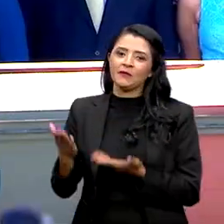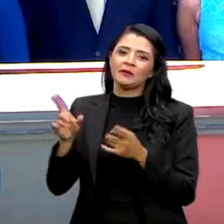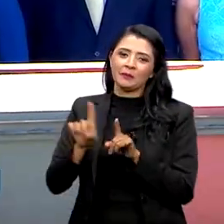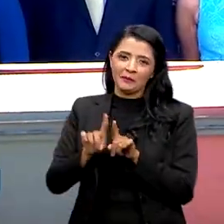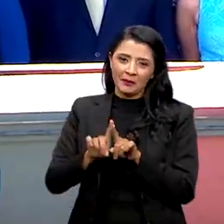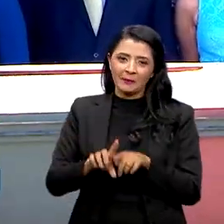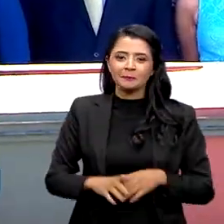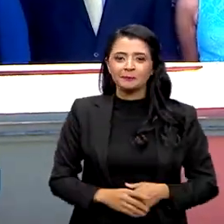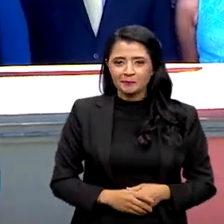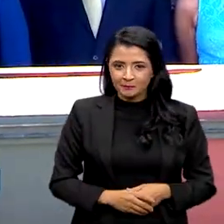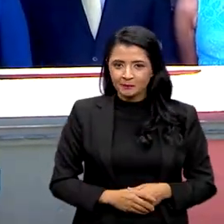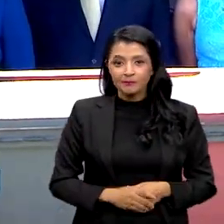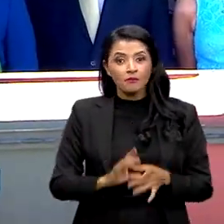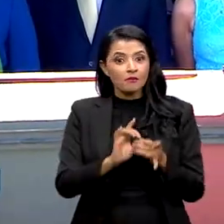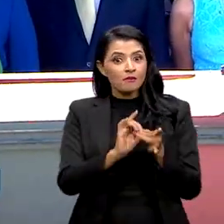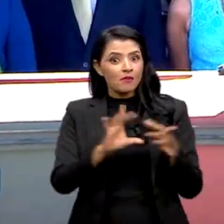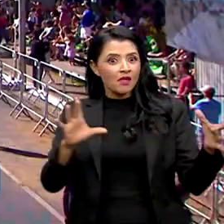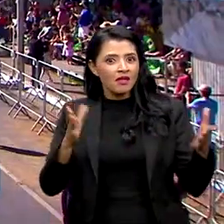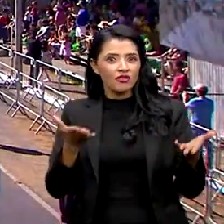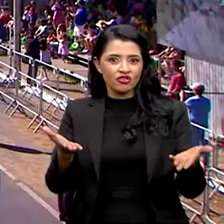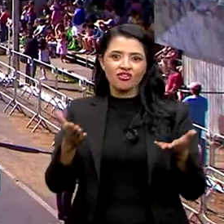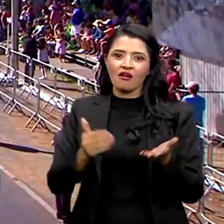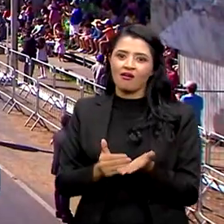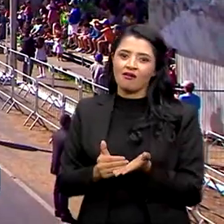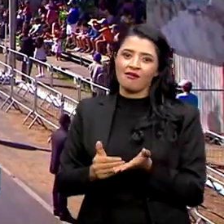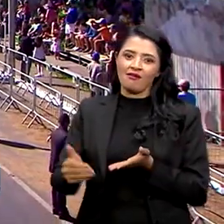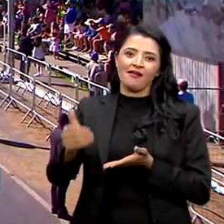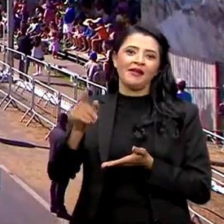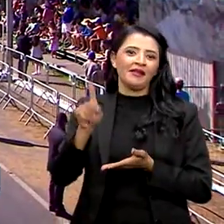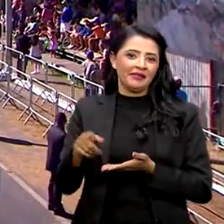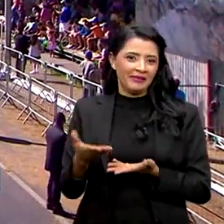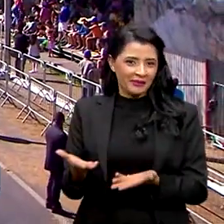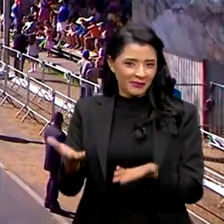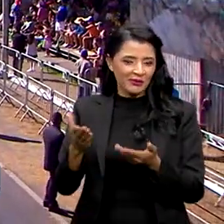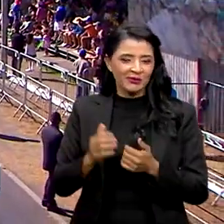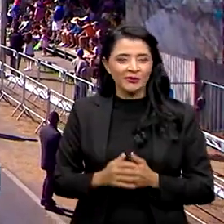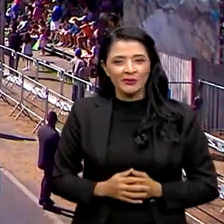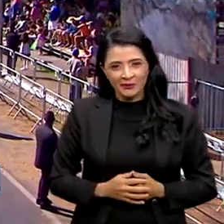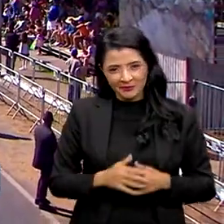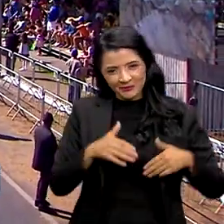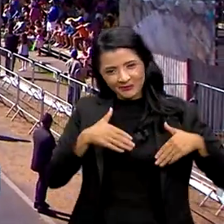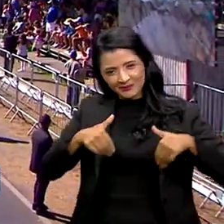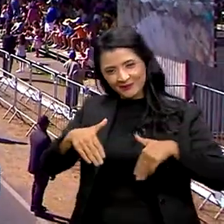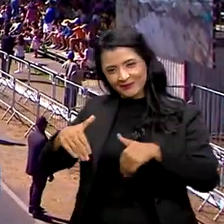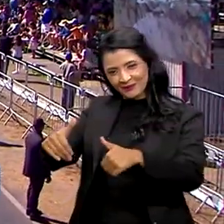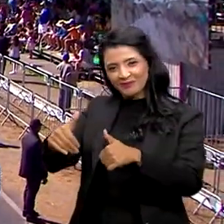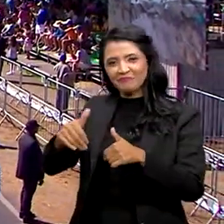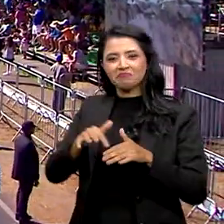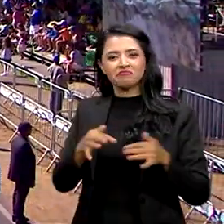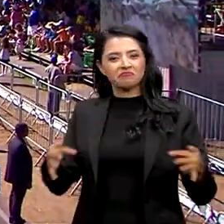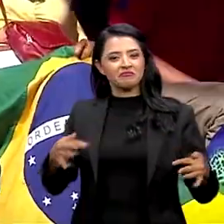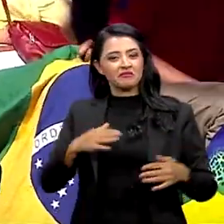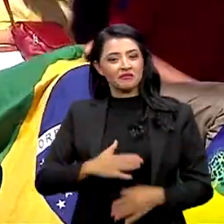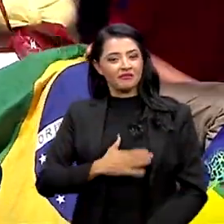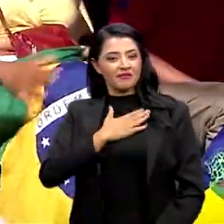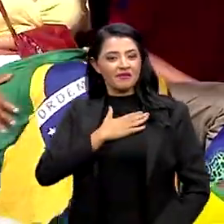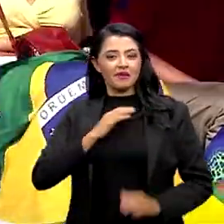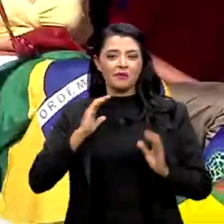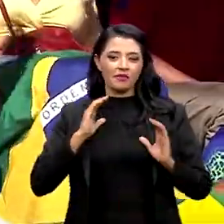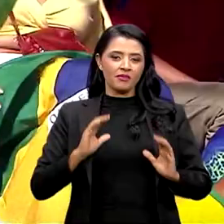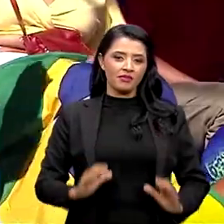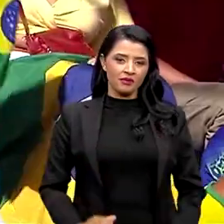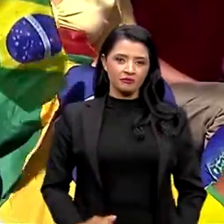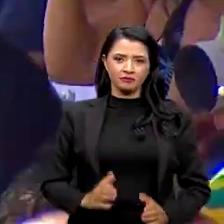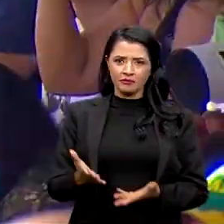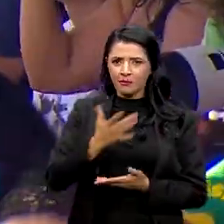A autorização foi dada e assim teve início o desfile cívico-militar. O público